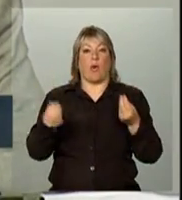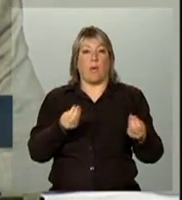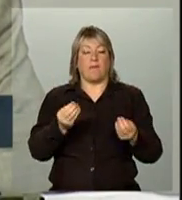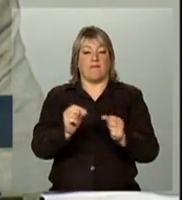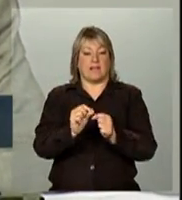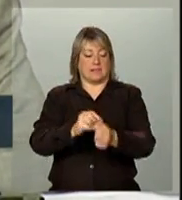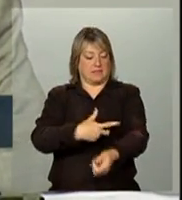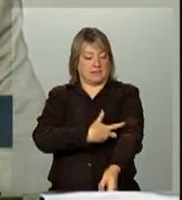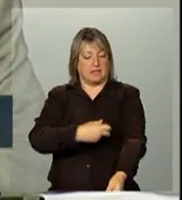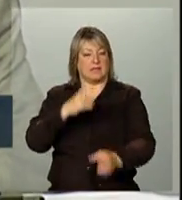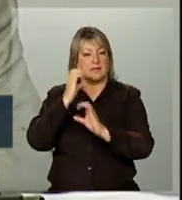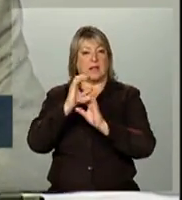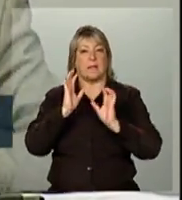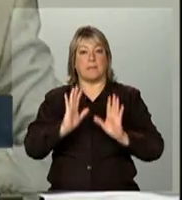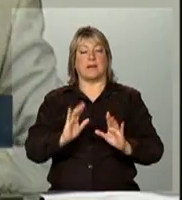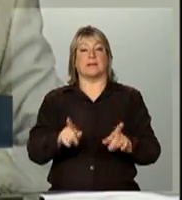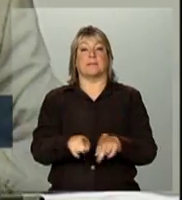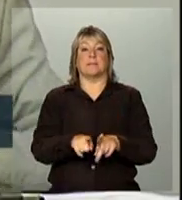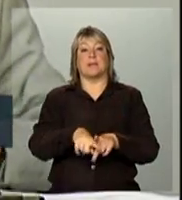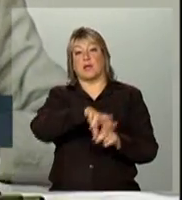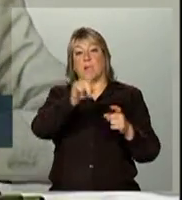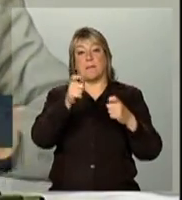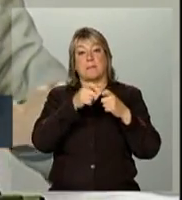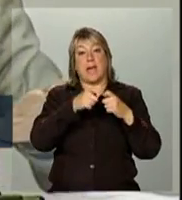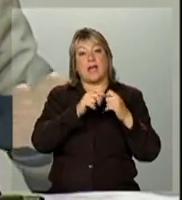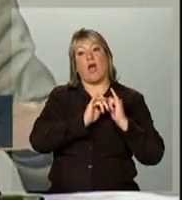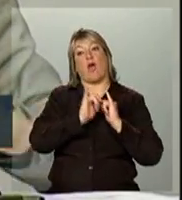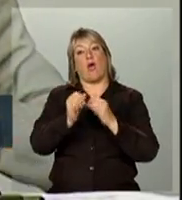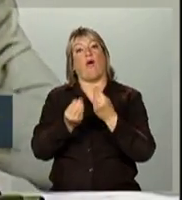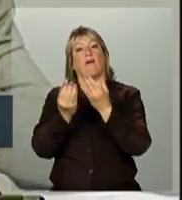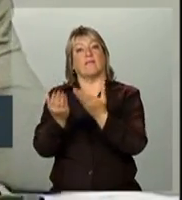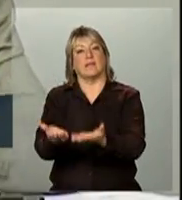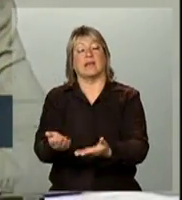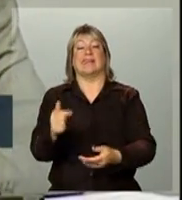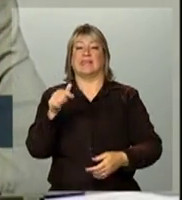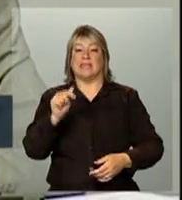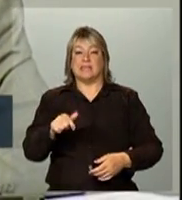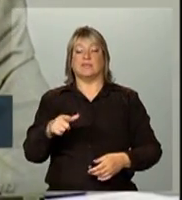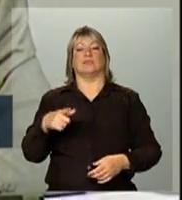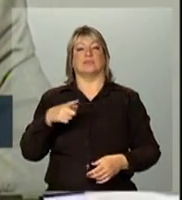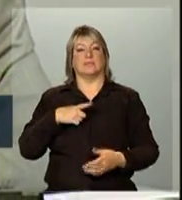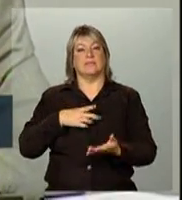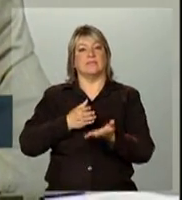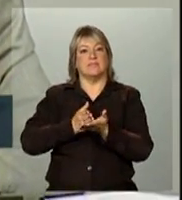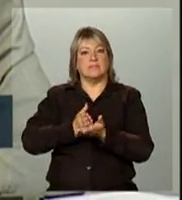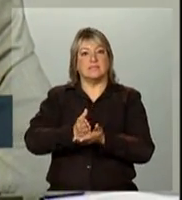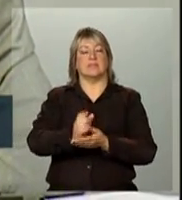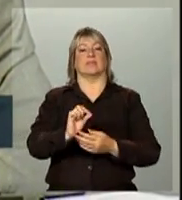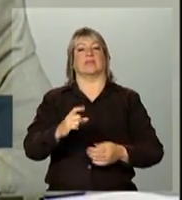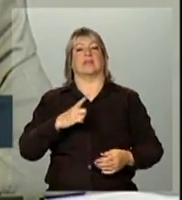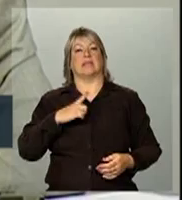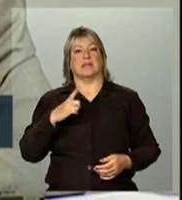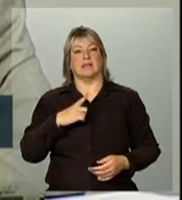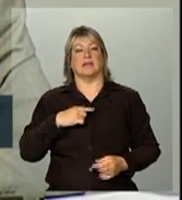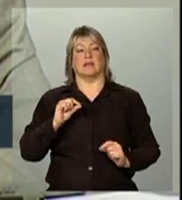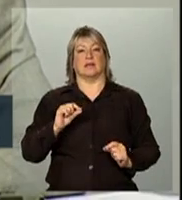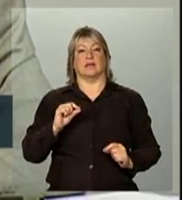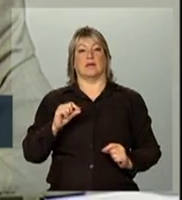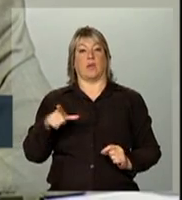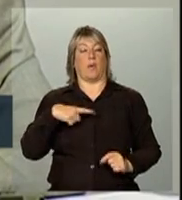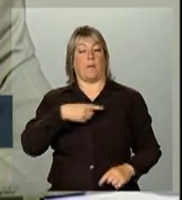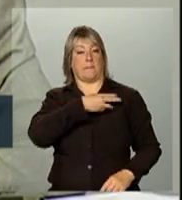para os colegas médios oferecerem para você também. Então, esse caminho está sendo trilhado há muito tempo nessa discussão que tem sido feita com a presença do ministro, inclusive na